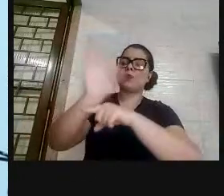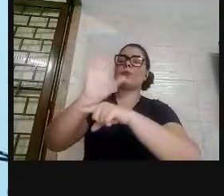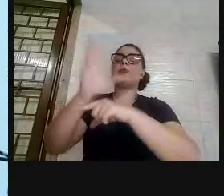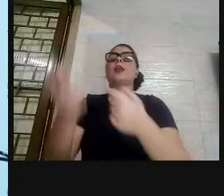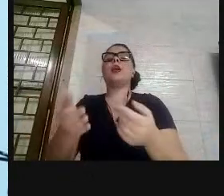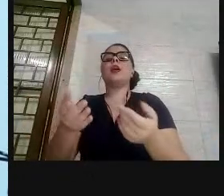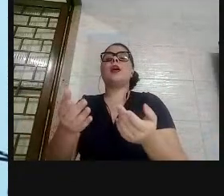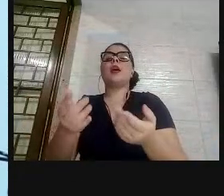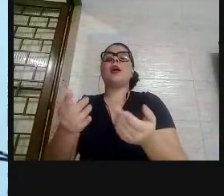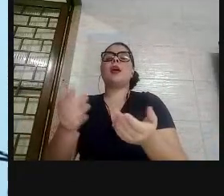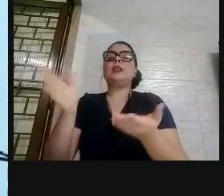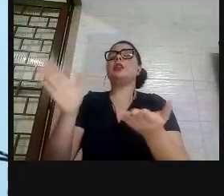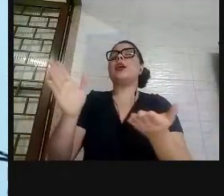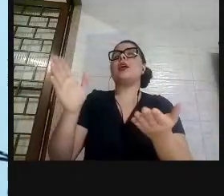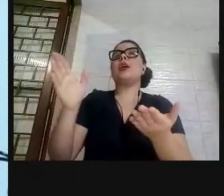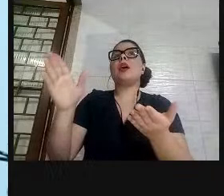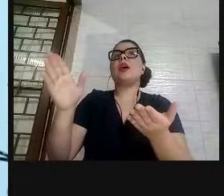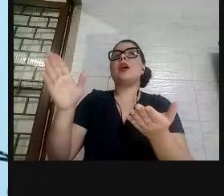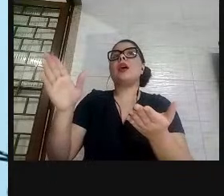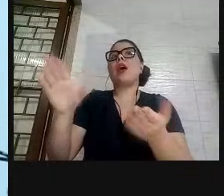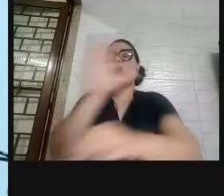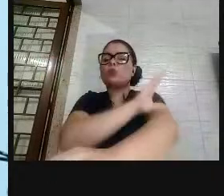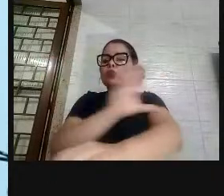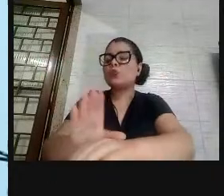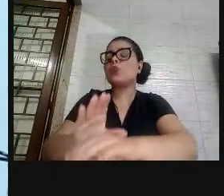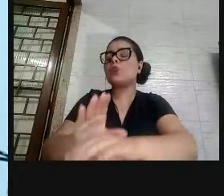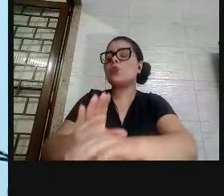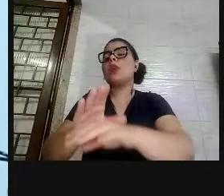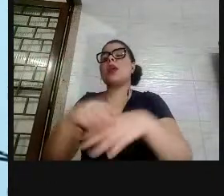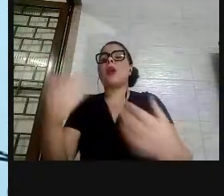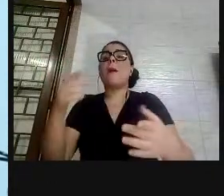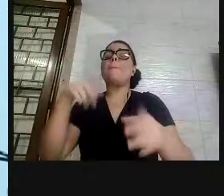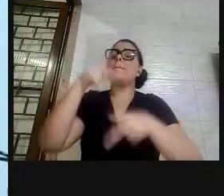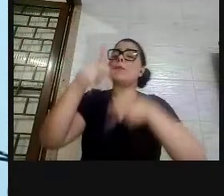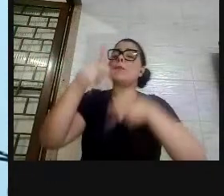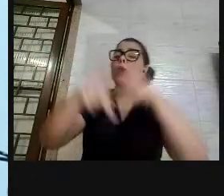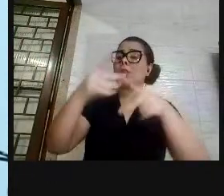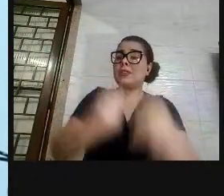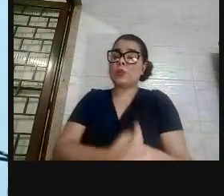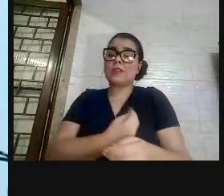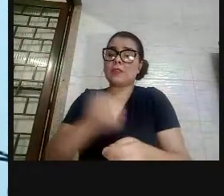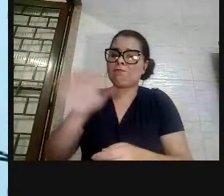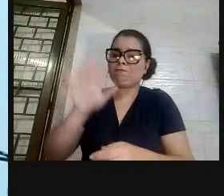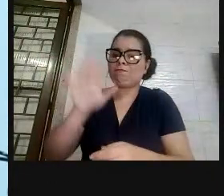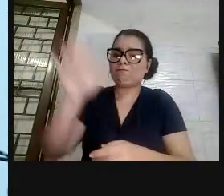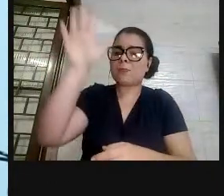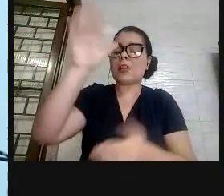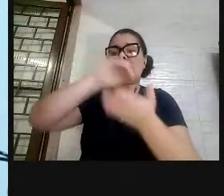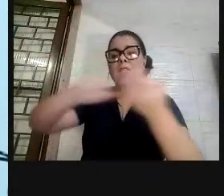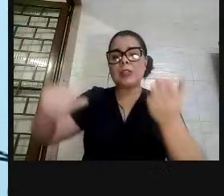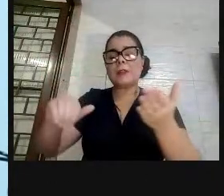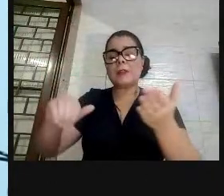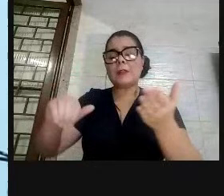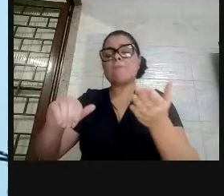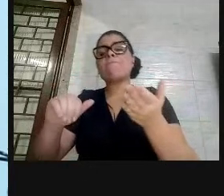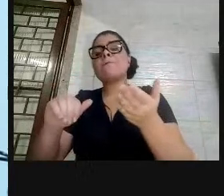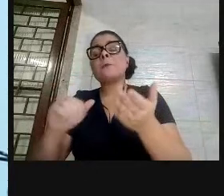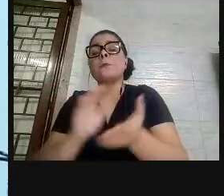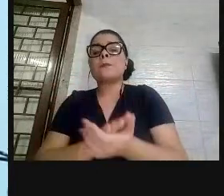população que vive nos guetos, que vive nas periferias, que sobrevivem dessas próprias formas